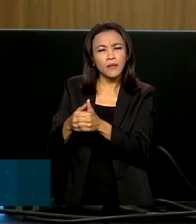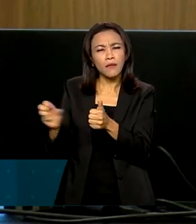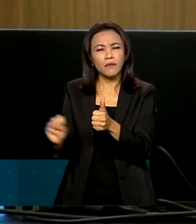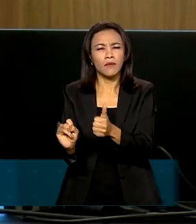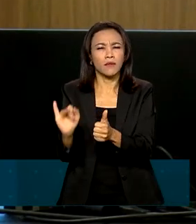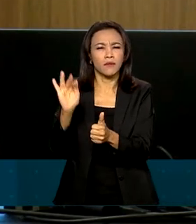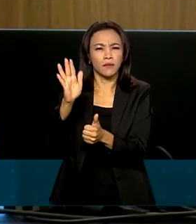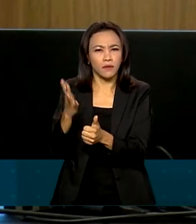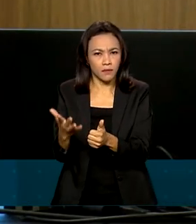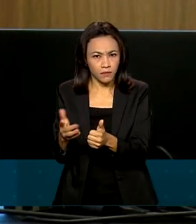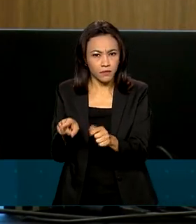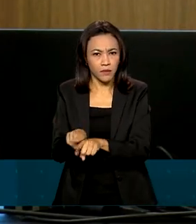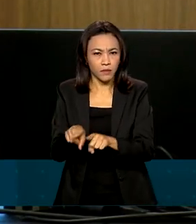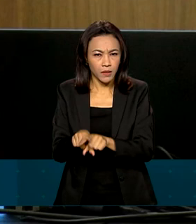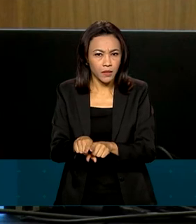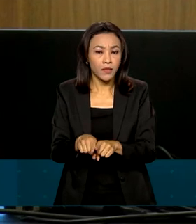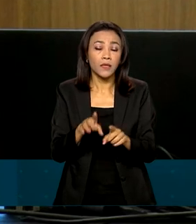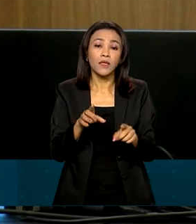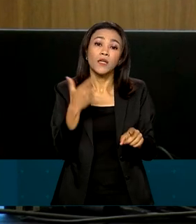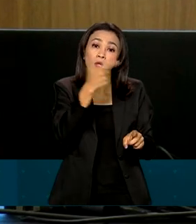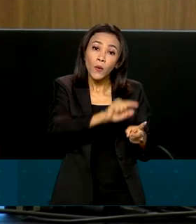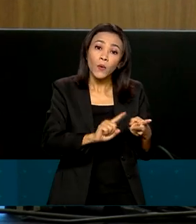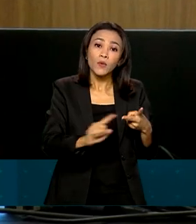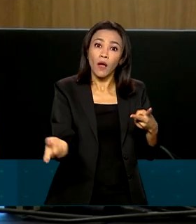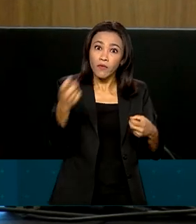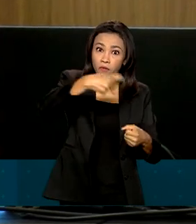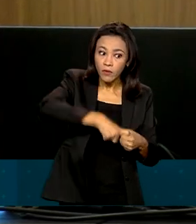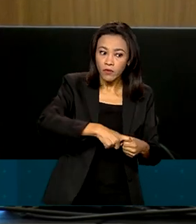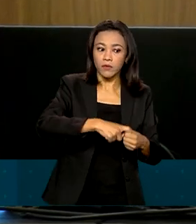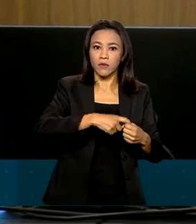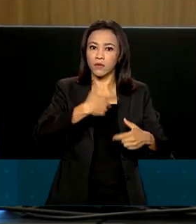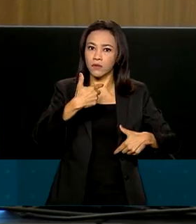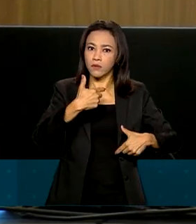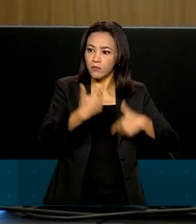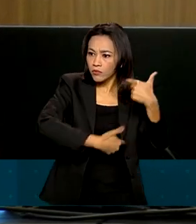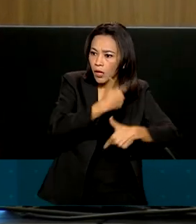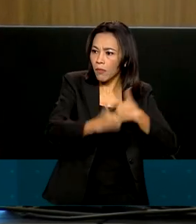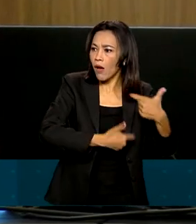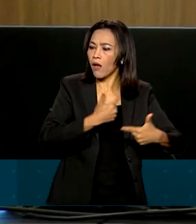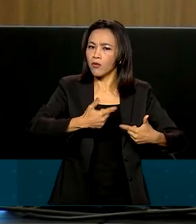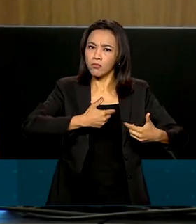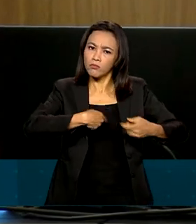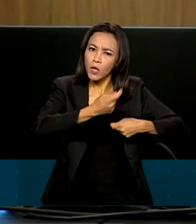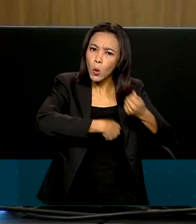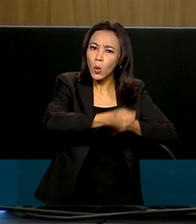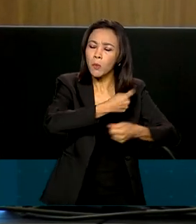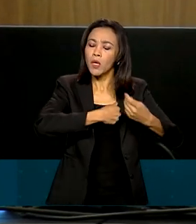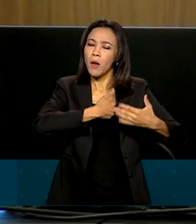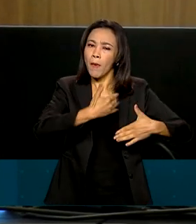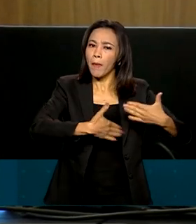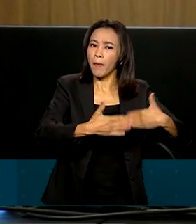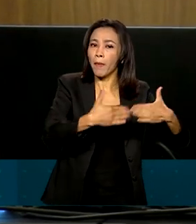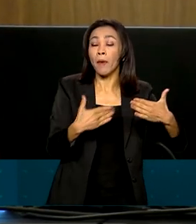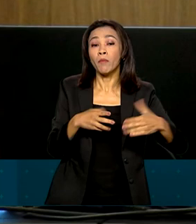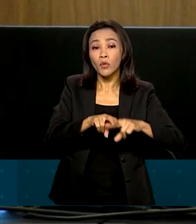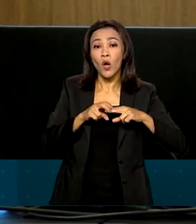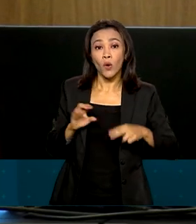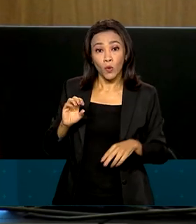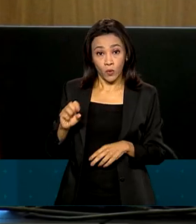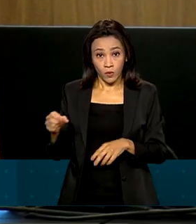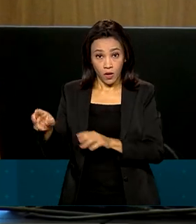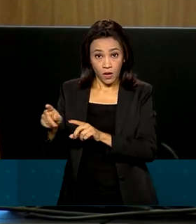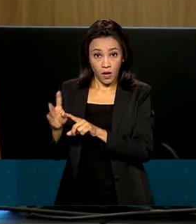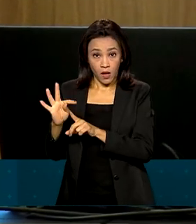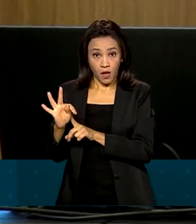a retomada de atividade. Acho que esses são os dois componentes e taxa de juros baixas ao longo, principalmente,